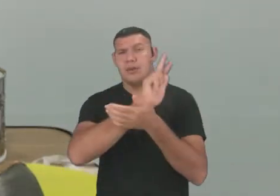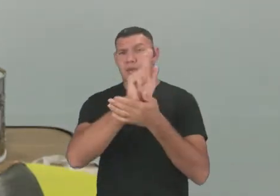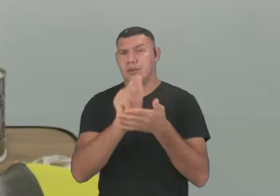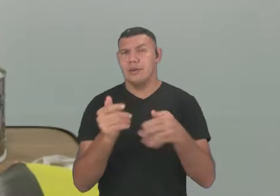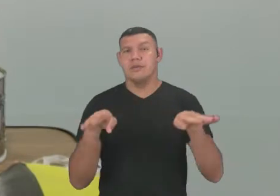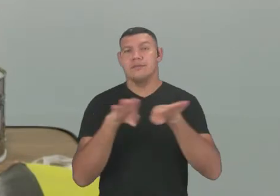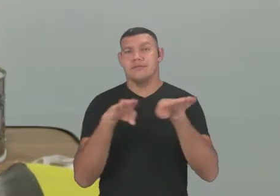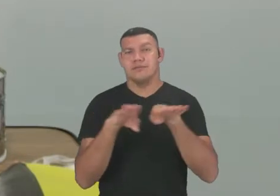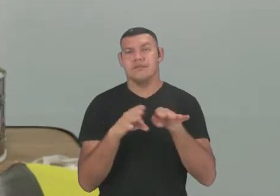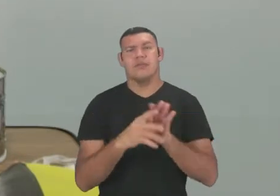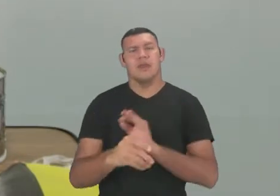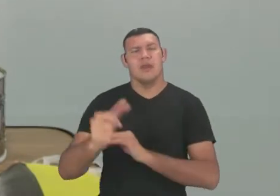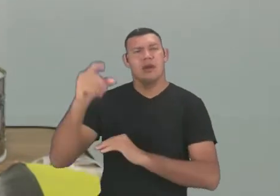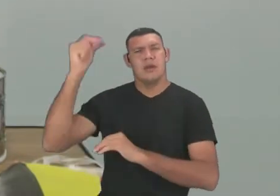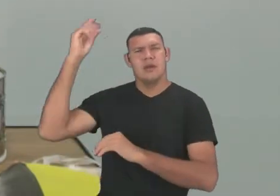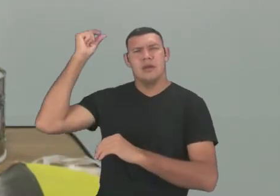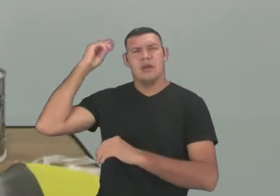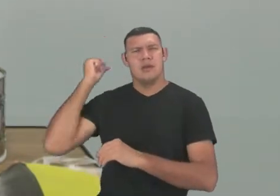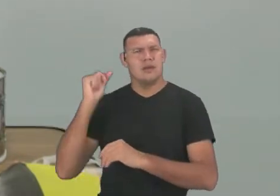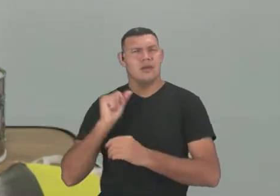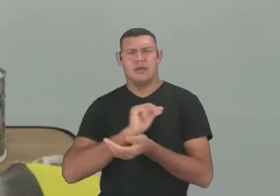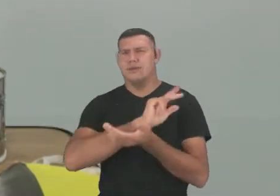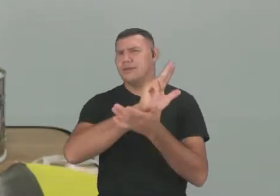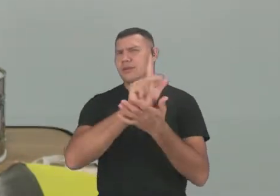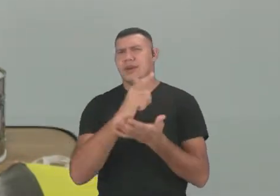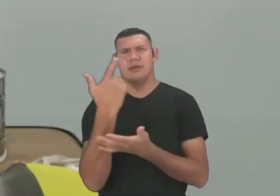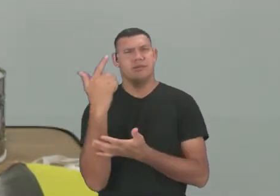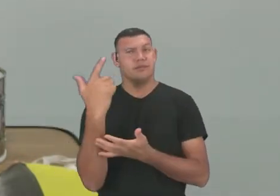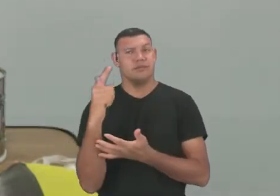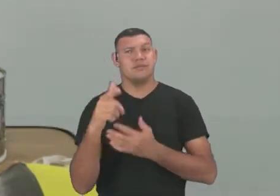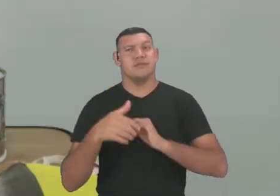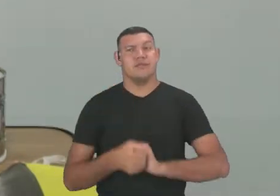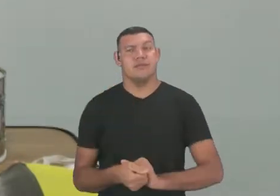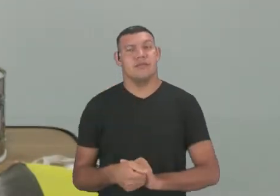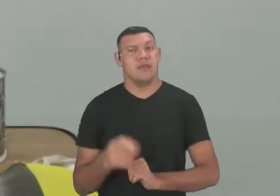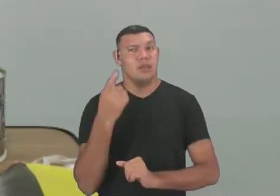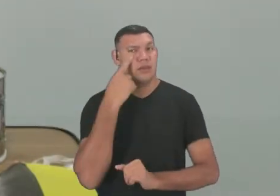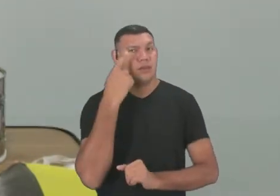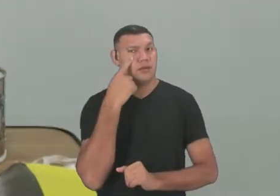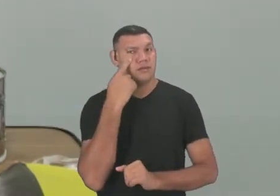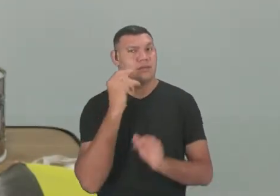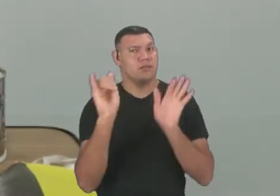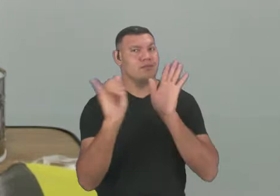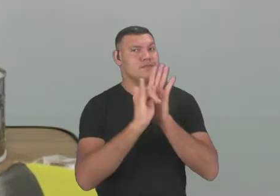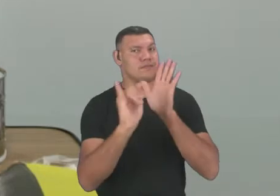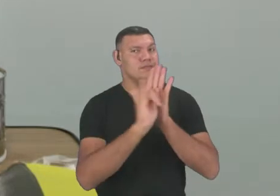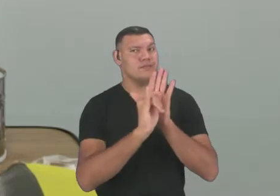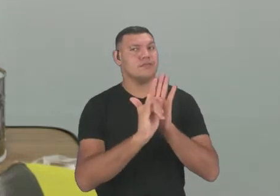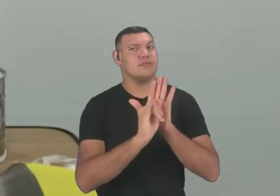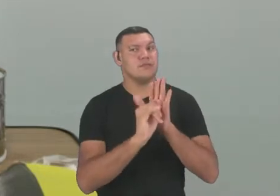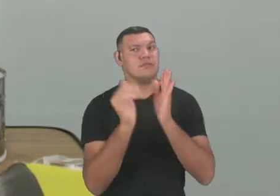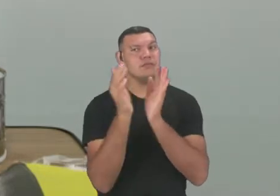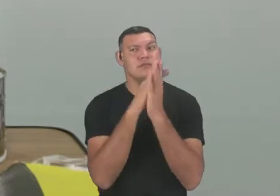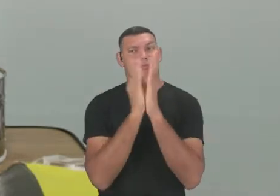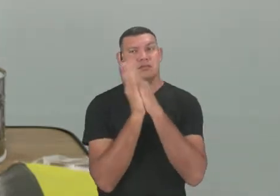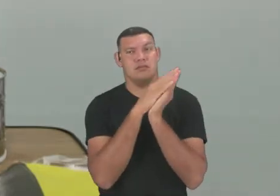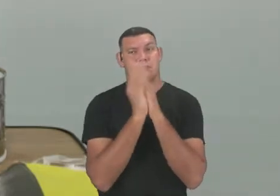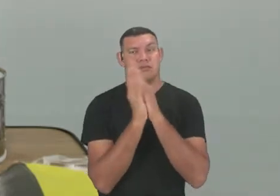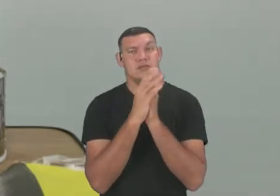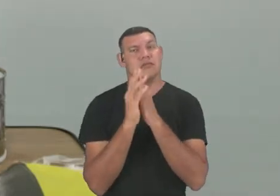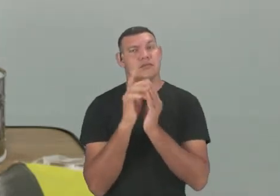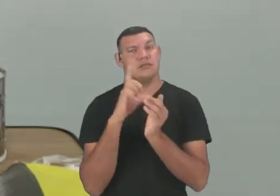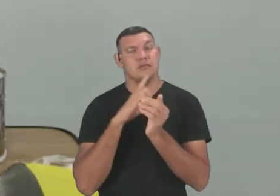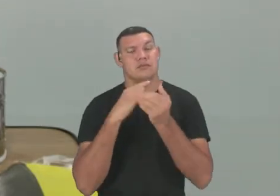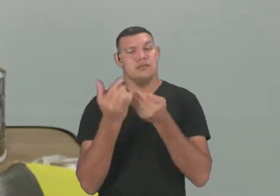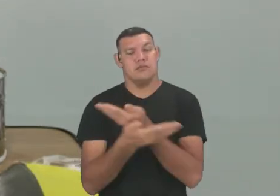há algum tempo atrás não existia tanta variedade. Então vamos identificar desses brinquedos que eu trouxe para a nossa